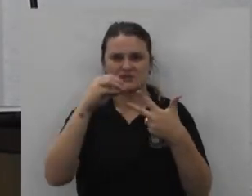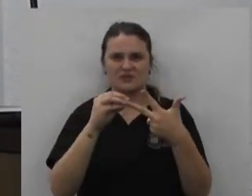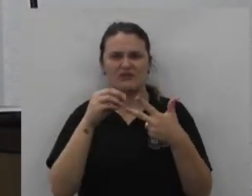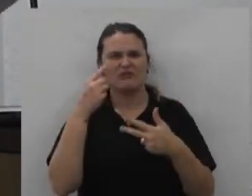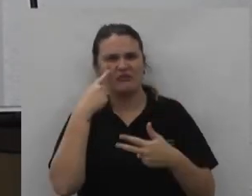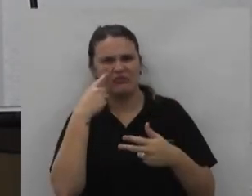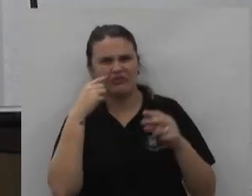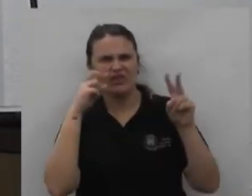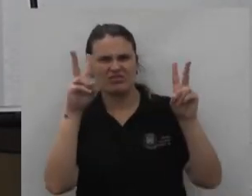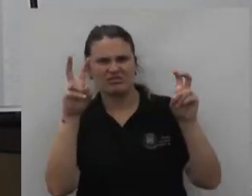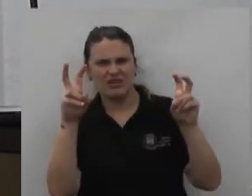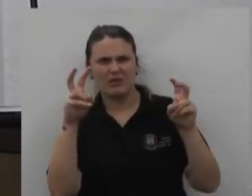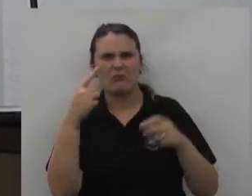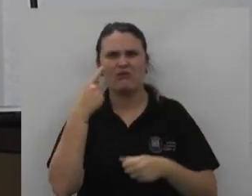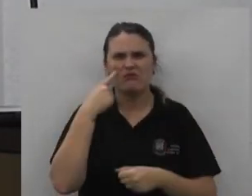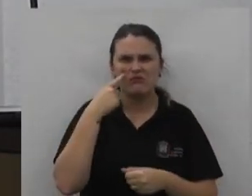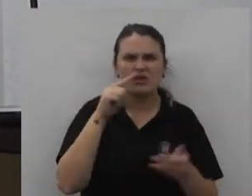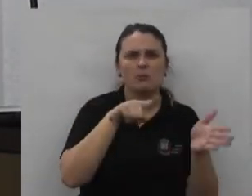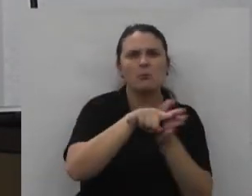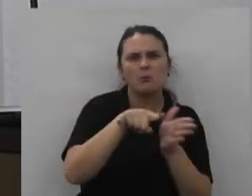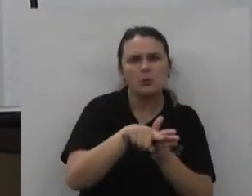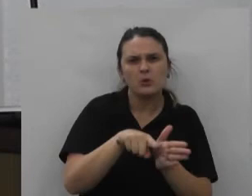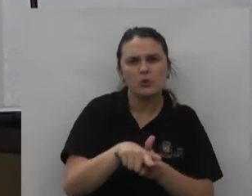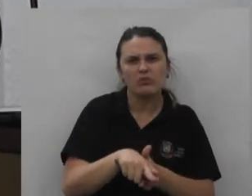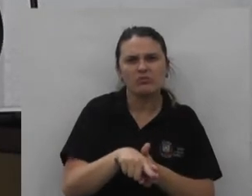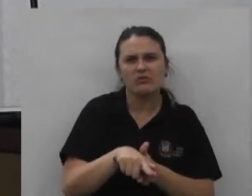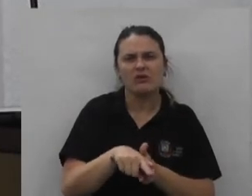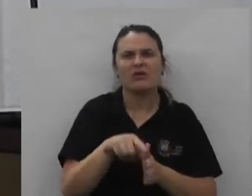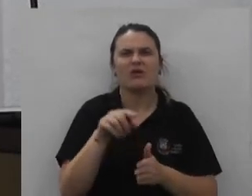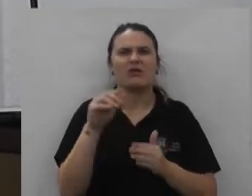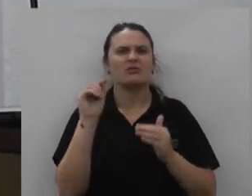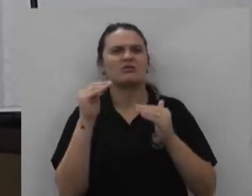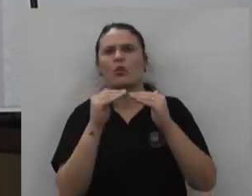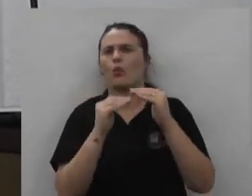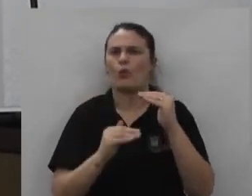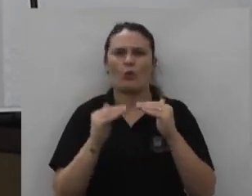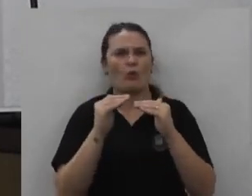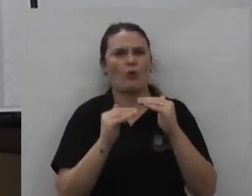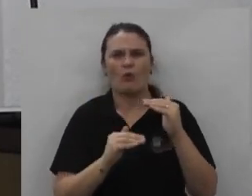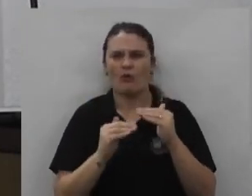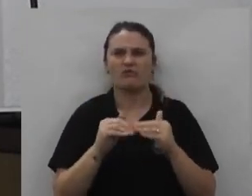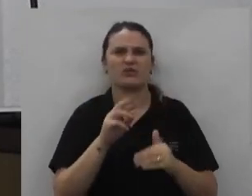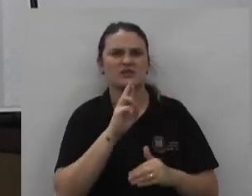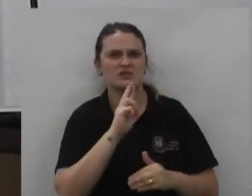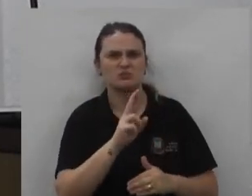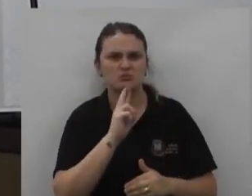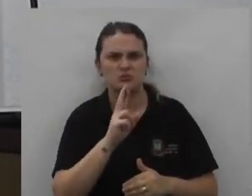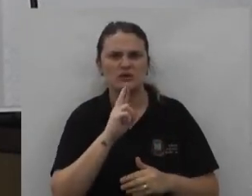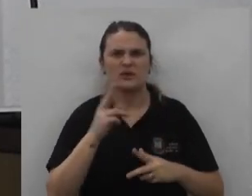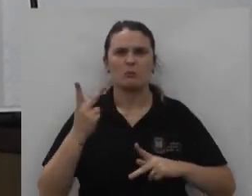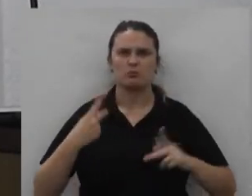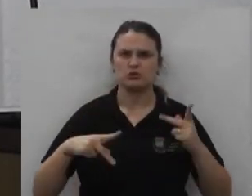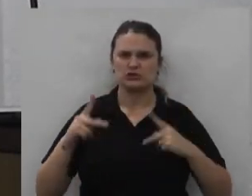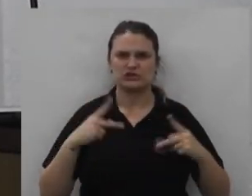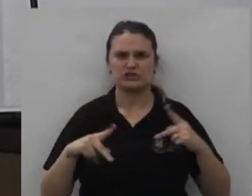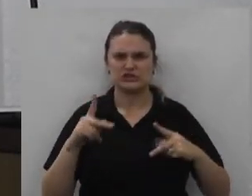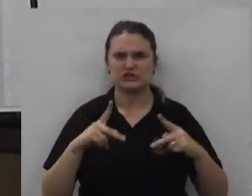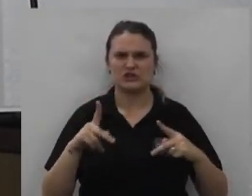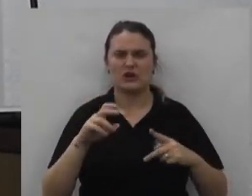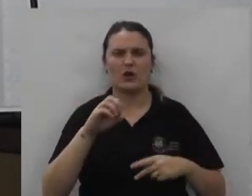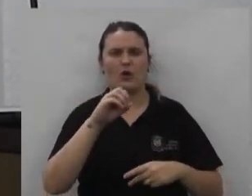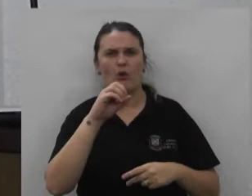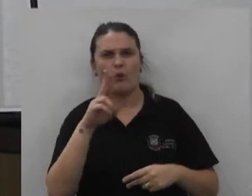o tema as questões quem não concordar com as questões e responder politicamente